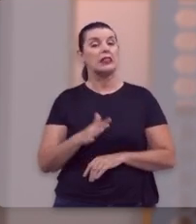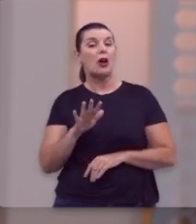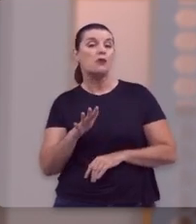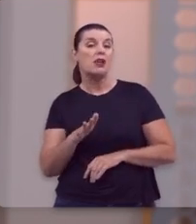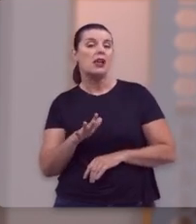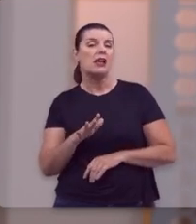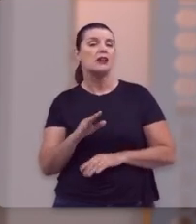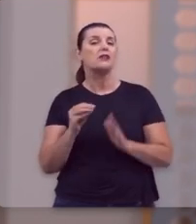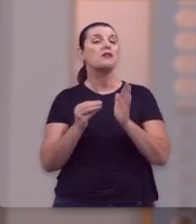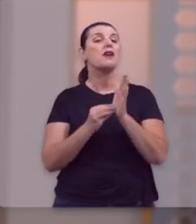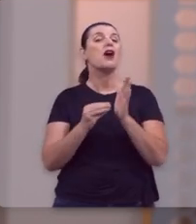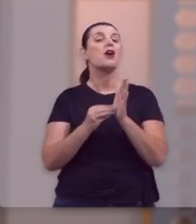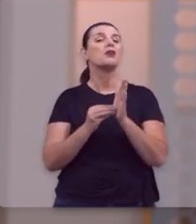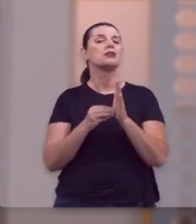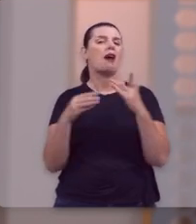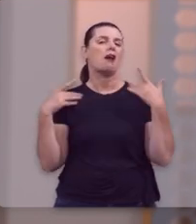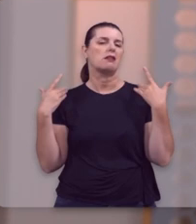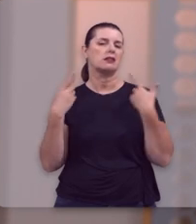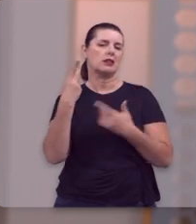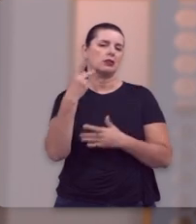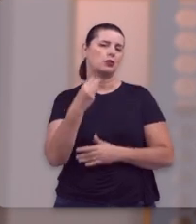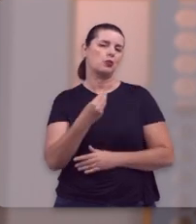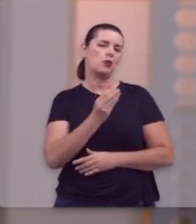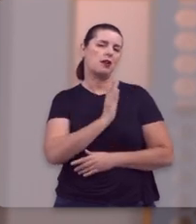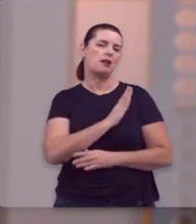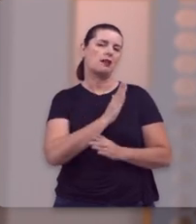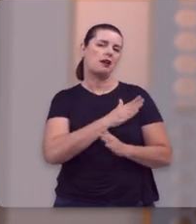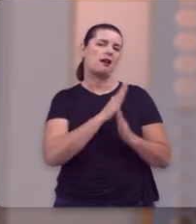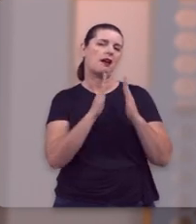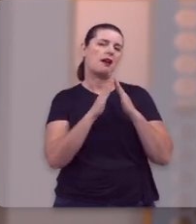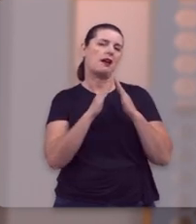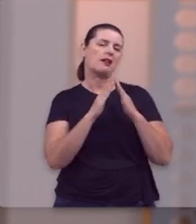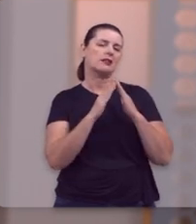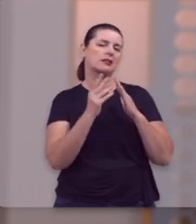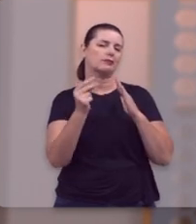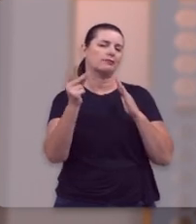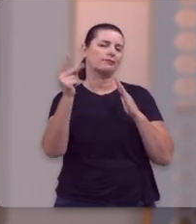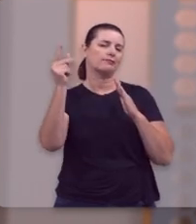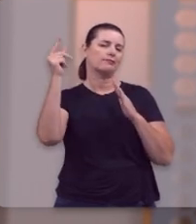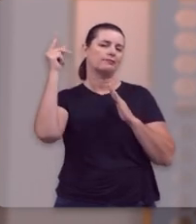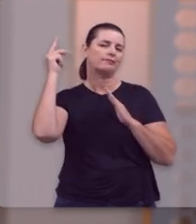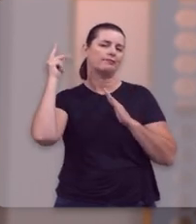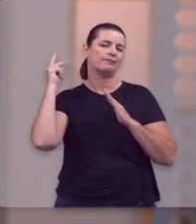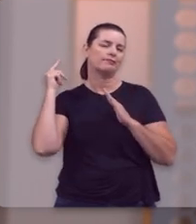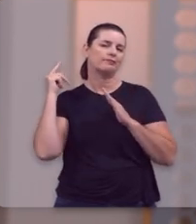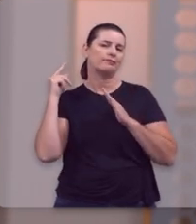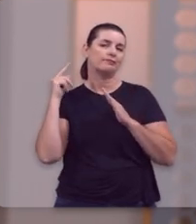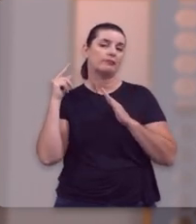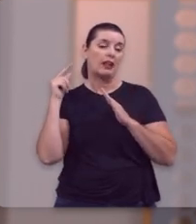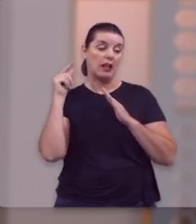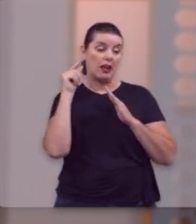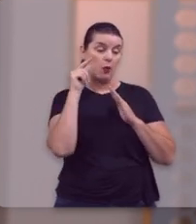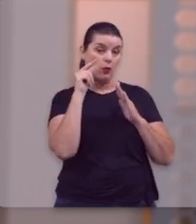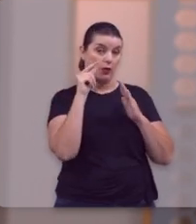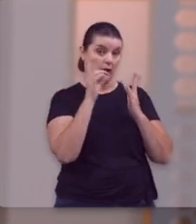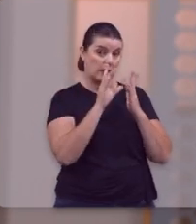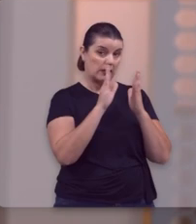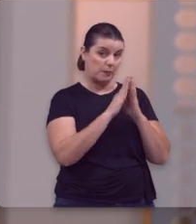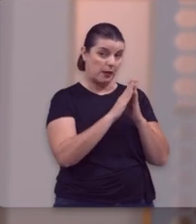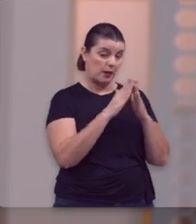há muito tempo já está faltando o vinho da alegria na sua casa. Naquele casamento